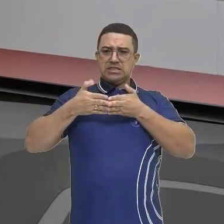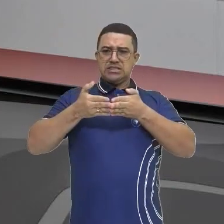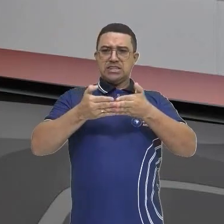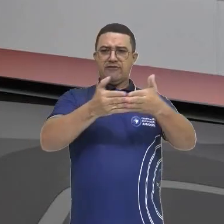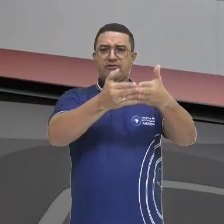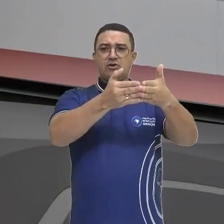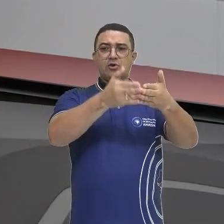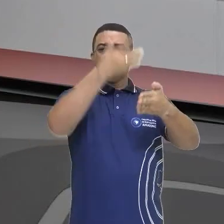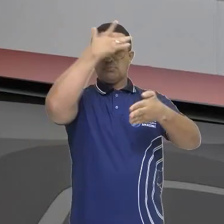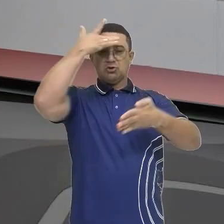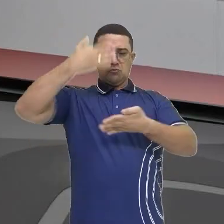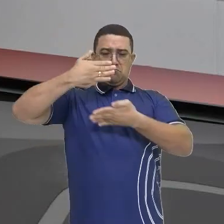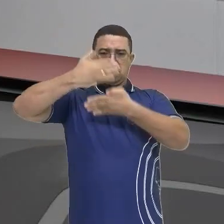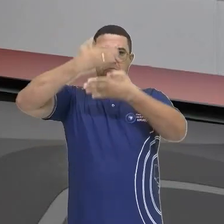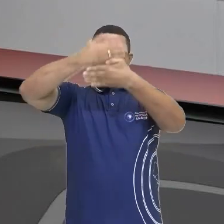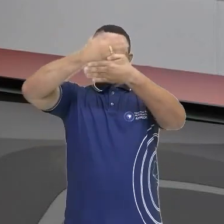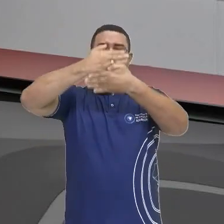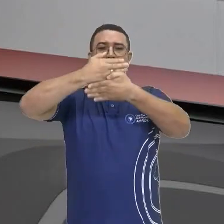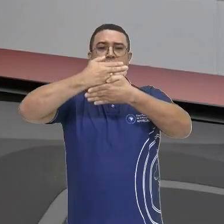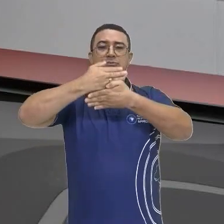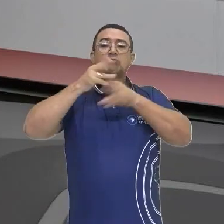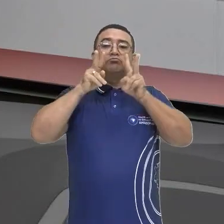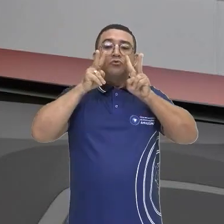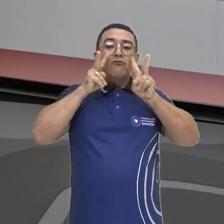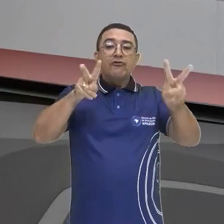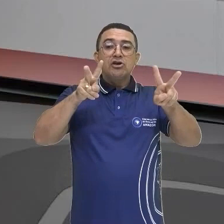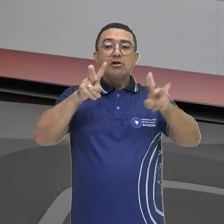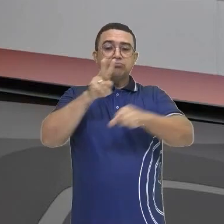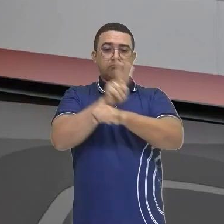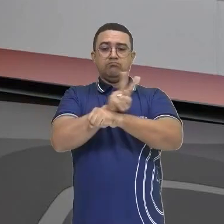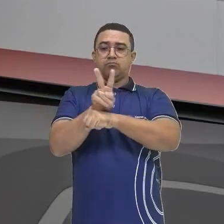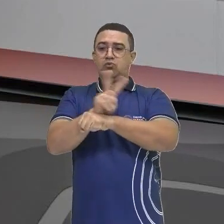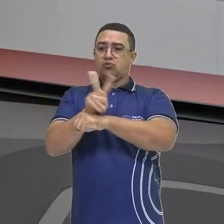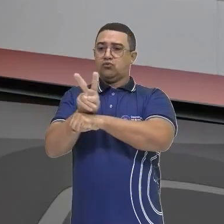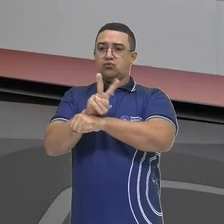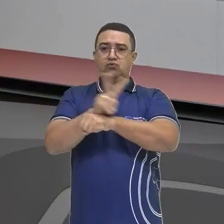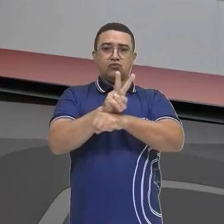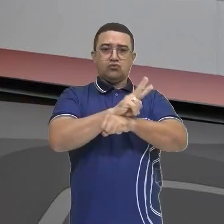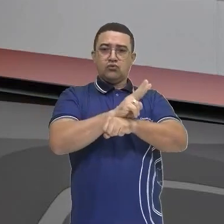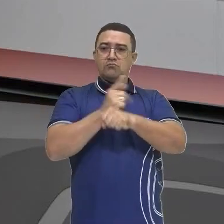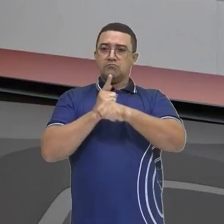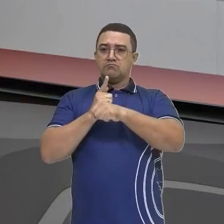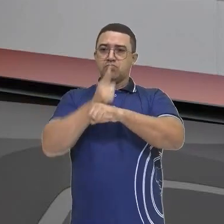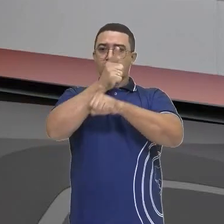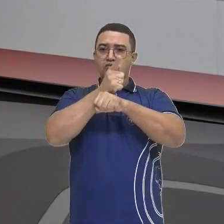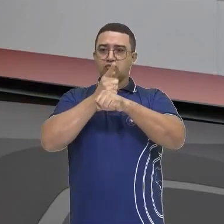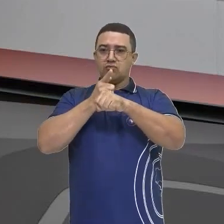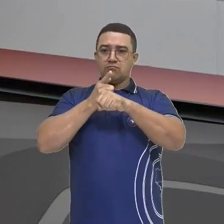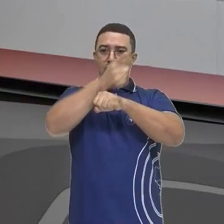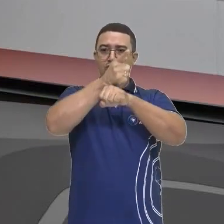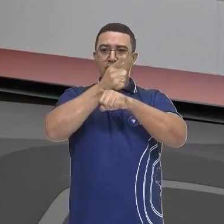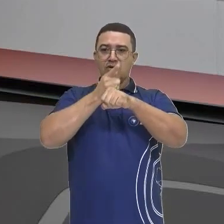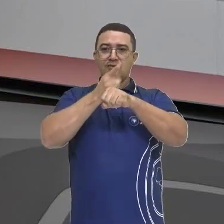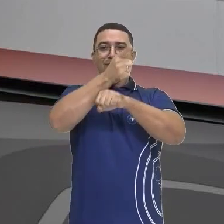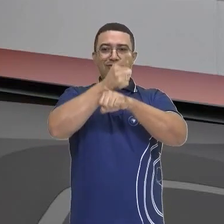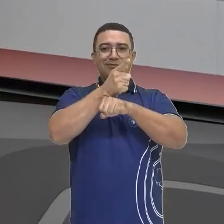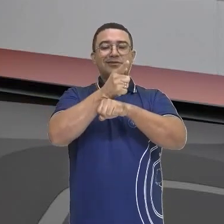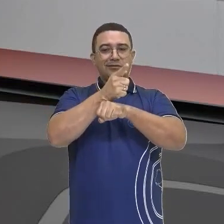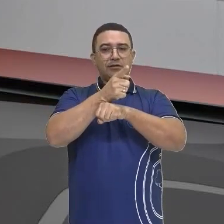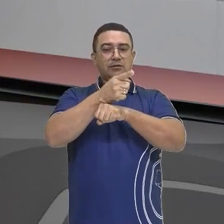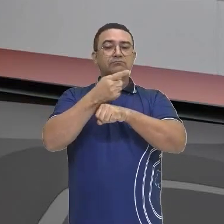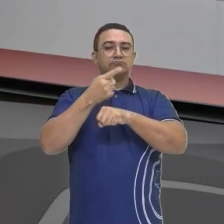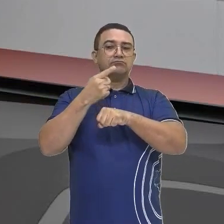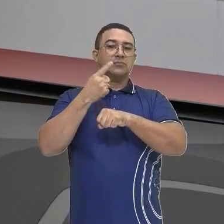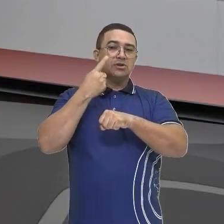estavam chegando ali para a região, Principalmente aí os holandeses e os ingleses, né? Até hoje, se você for